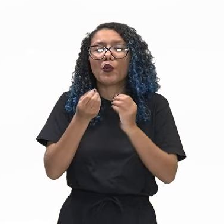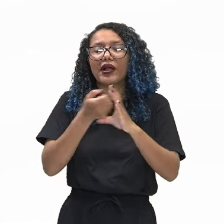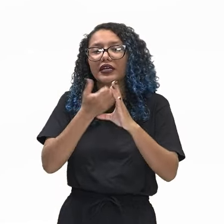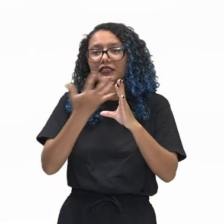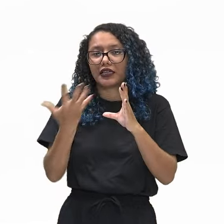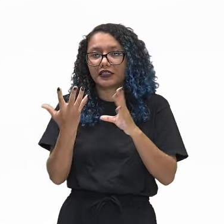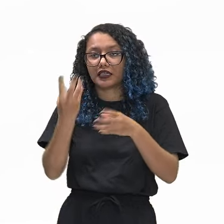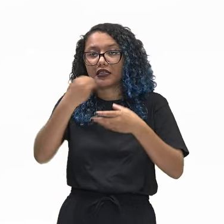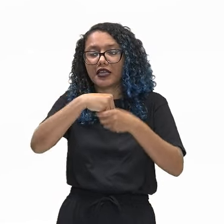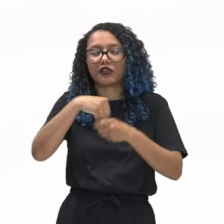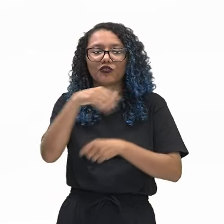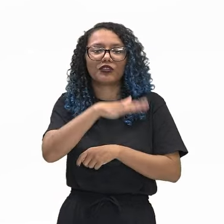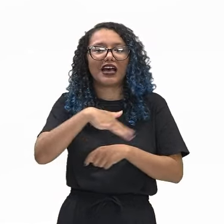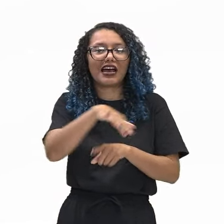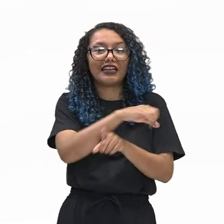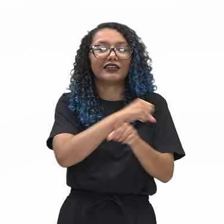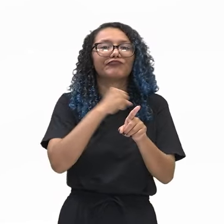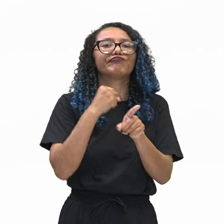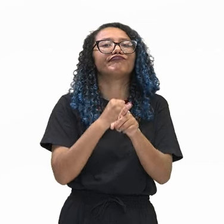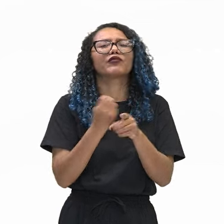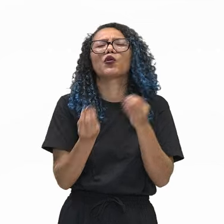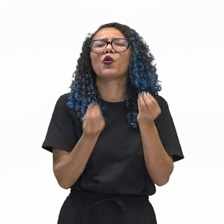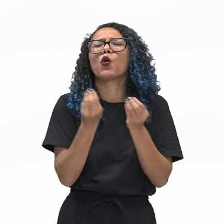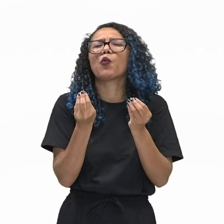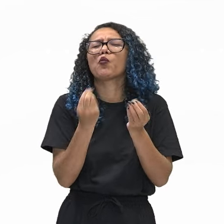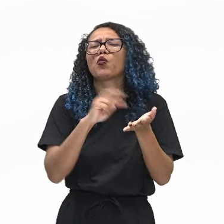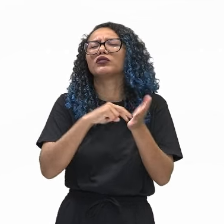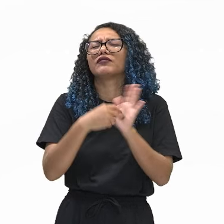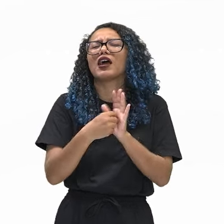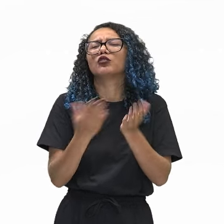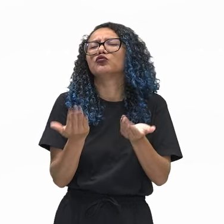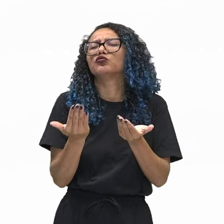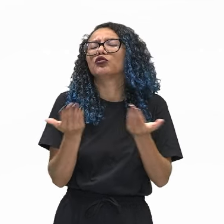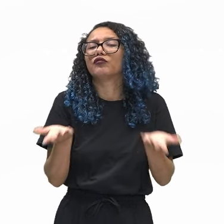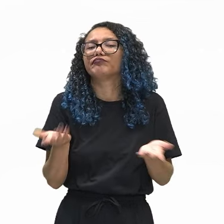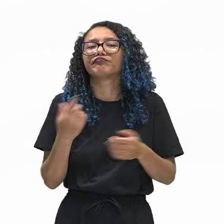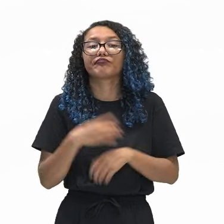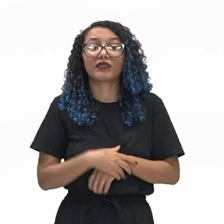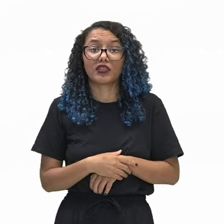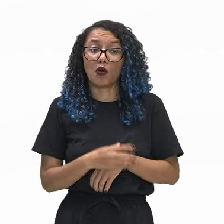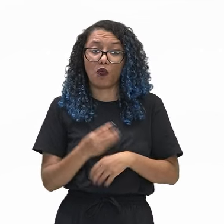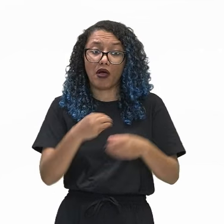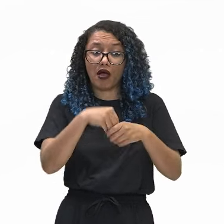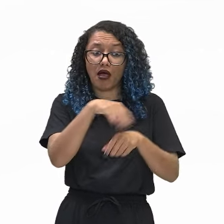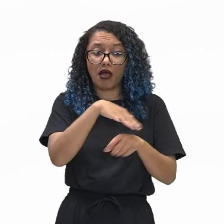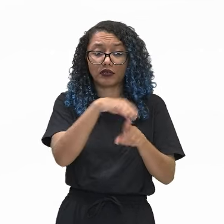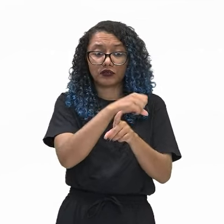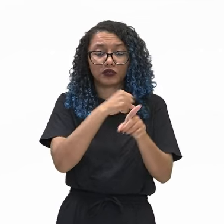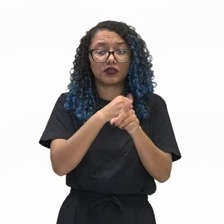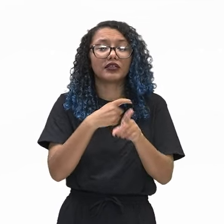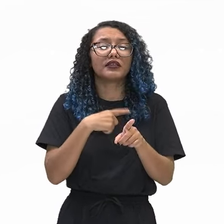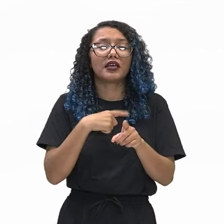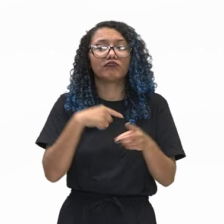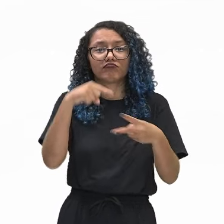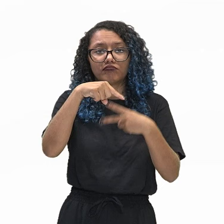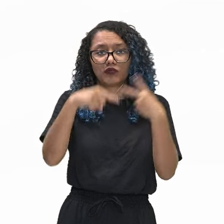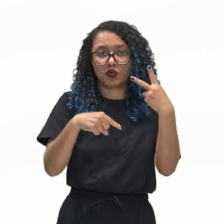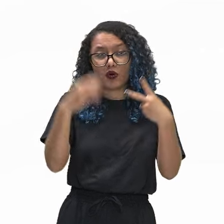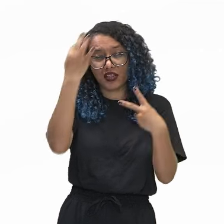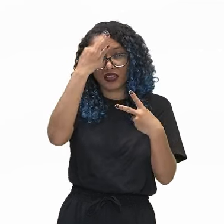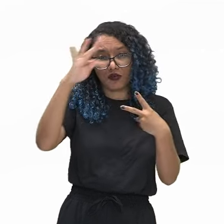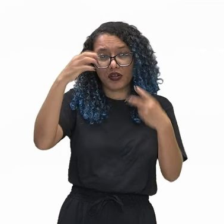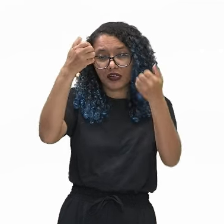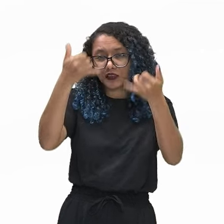Então, dentro da sociologia, existem duas correntes que definem o que é a